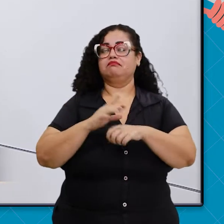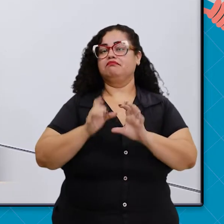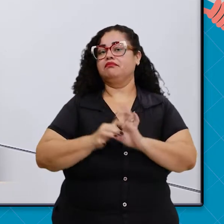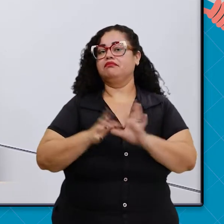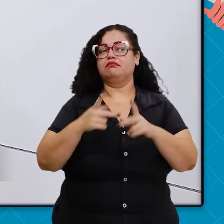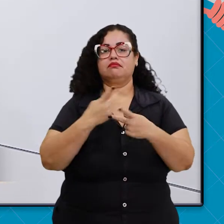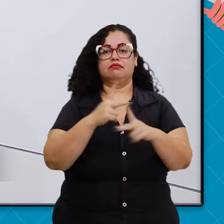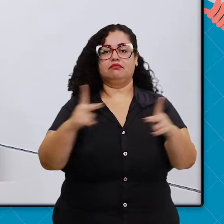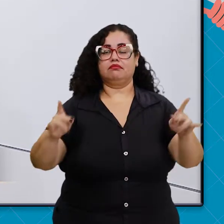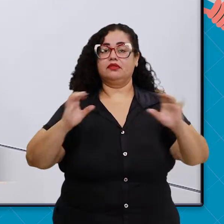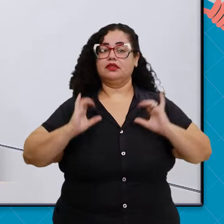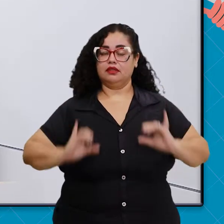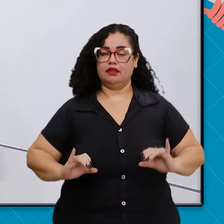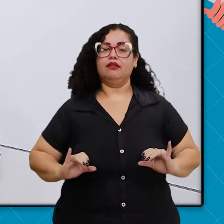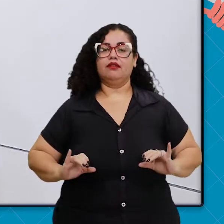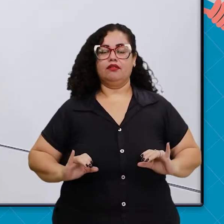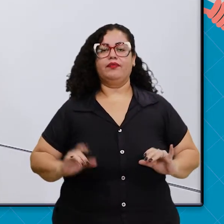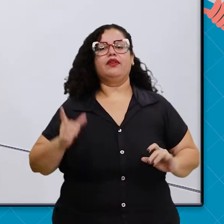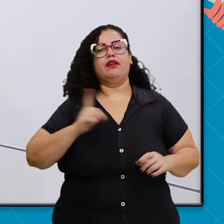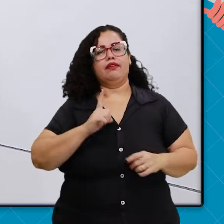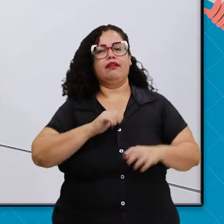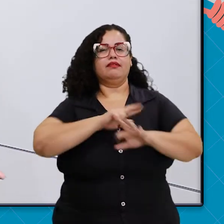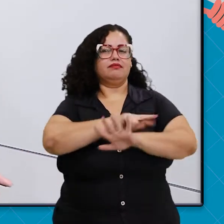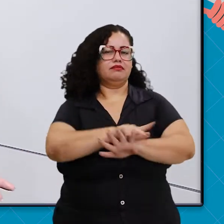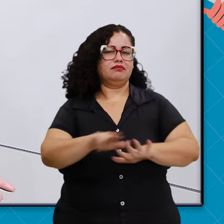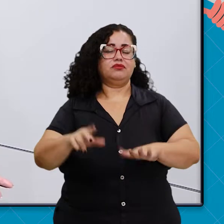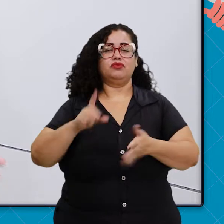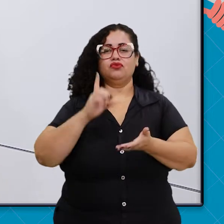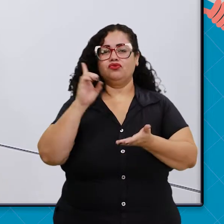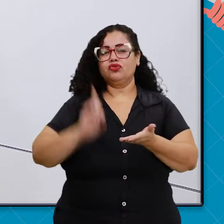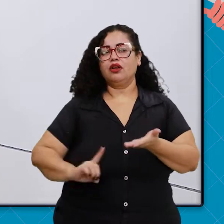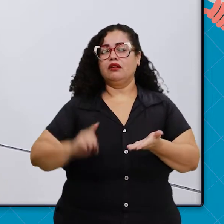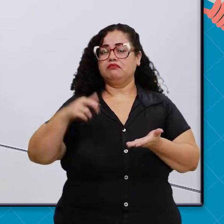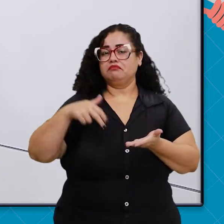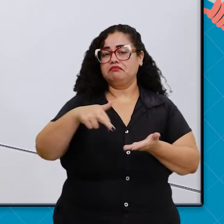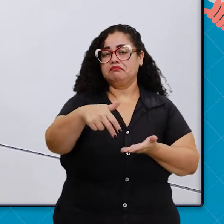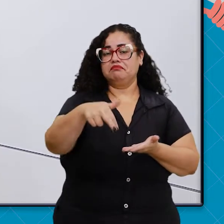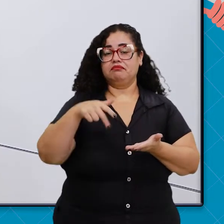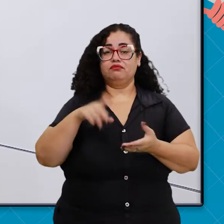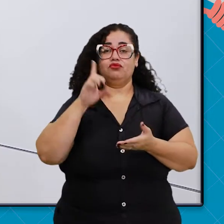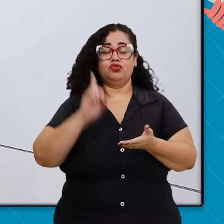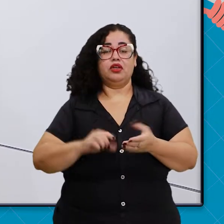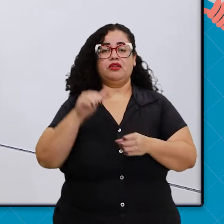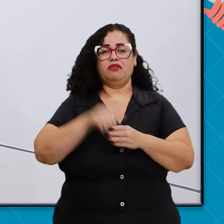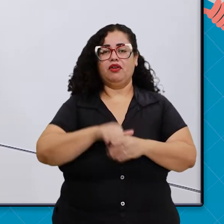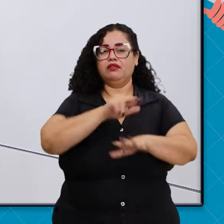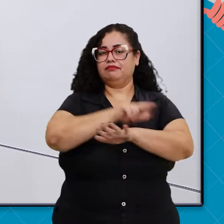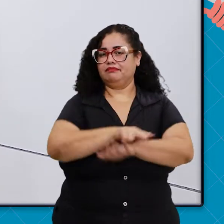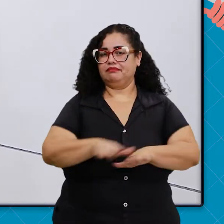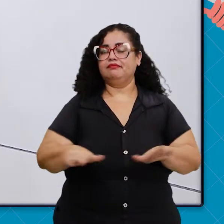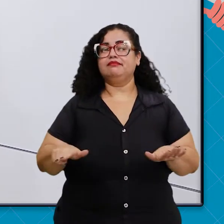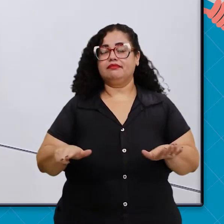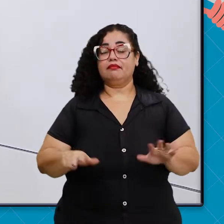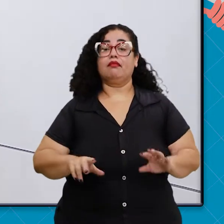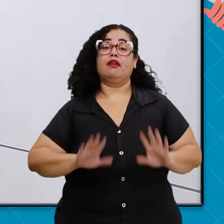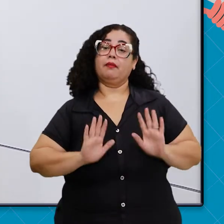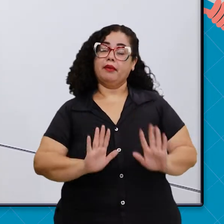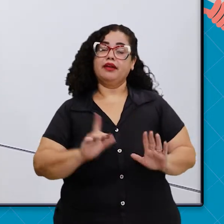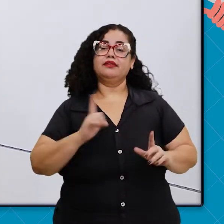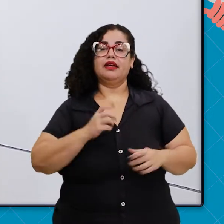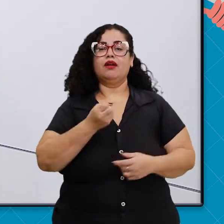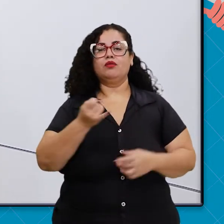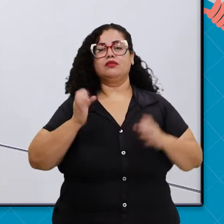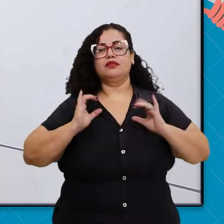liberdade aos cidadãos, o que inclui o direito de ir e vir, o direito ao voto, entre outros. Porém, muitos